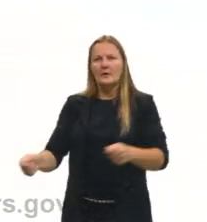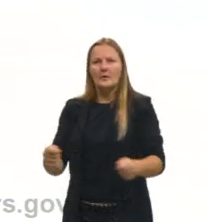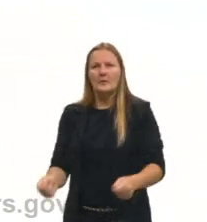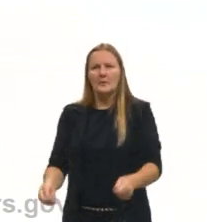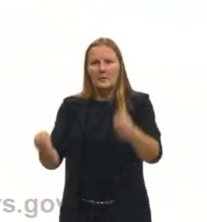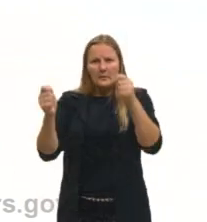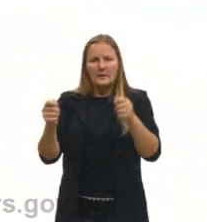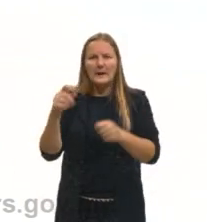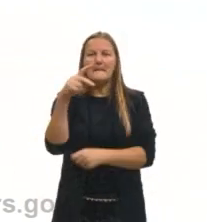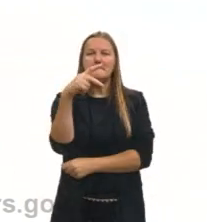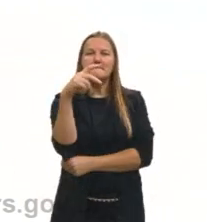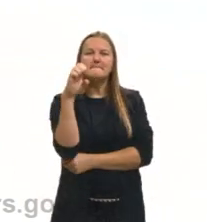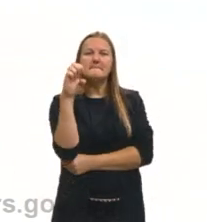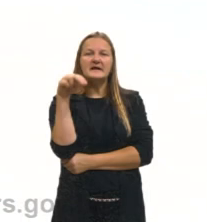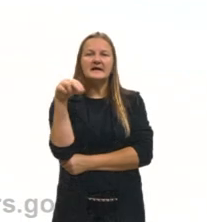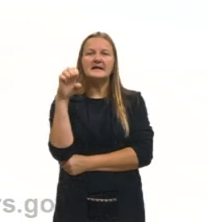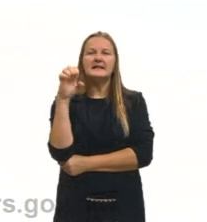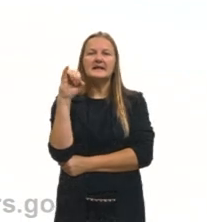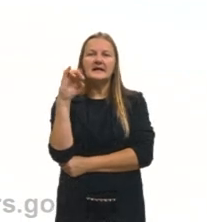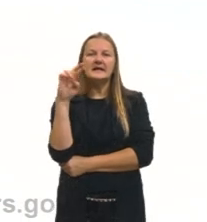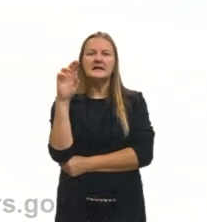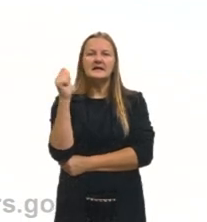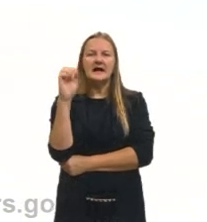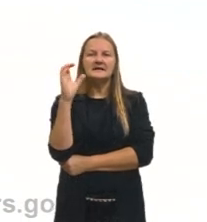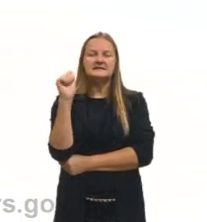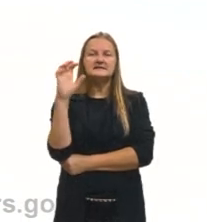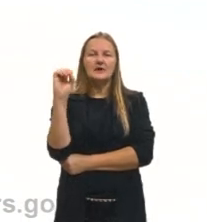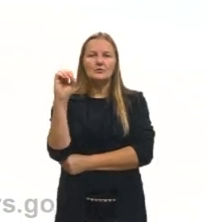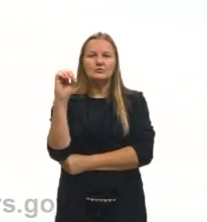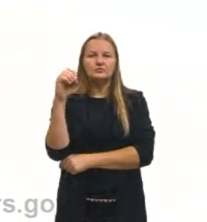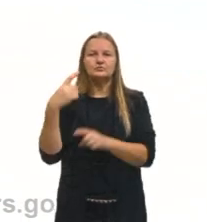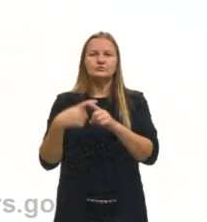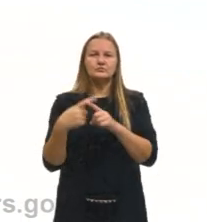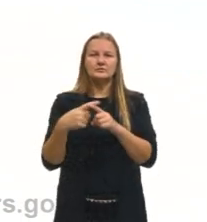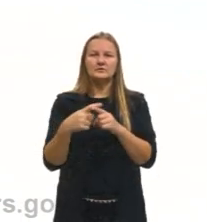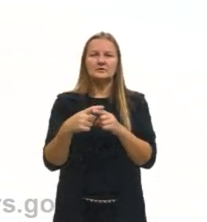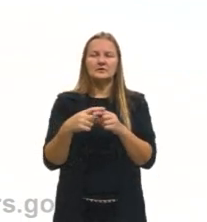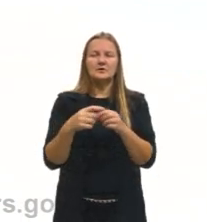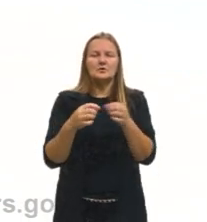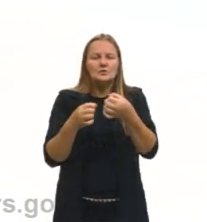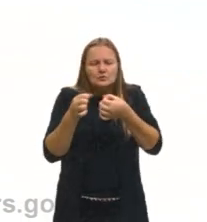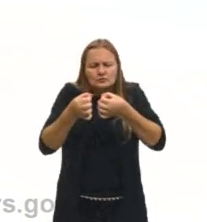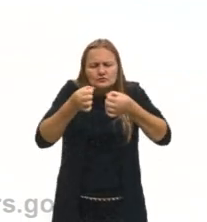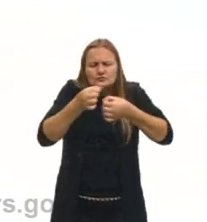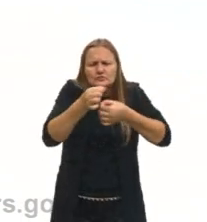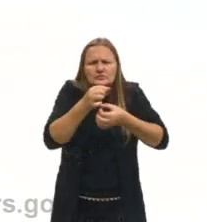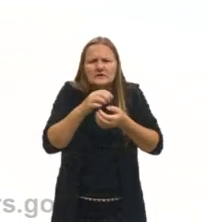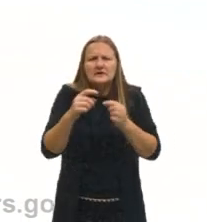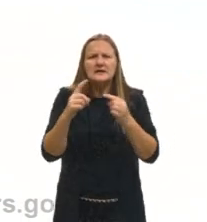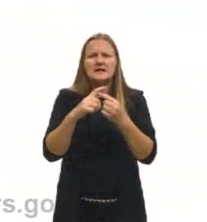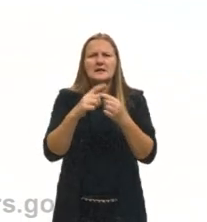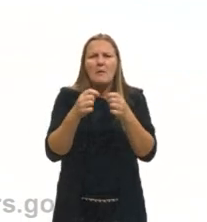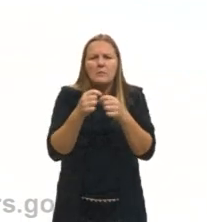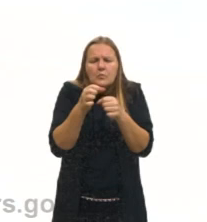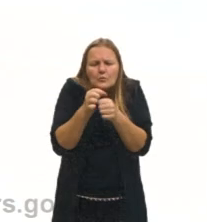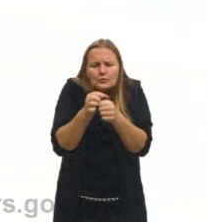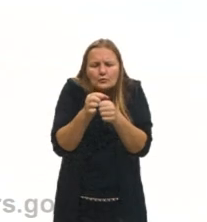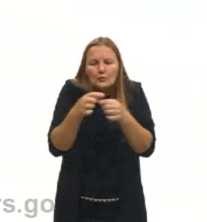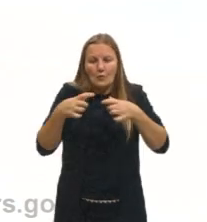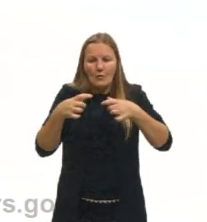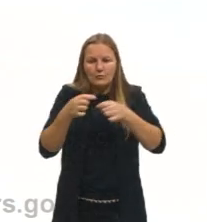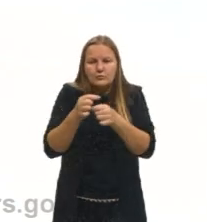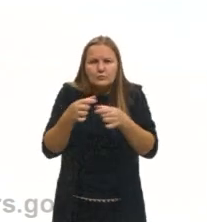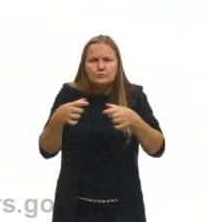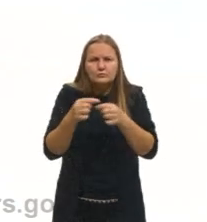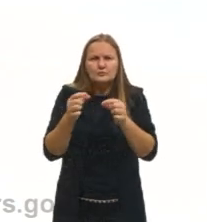A peneiração, ela trabalha com as diferenças de tamanho, diferenças de granulometria. Quando eu tenho um grão menor do que o outro, né?